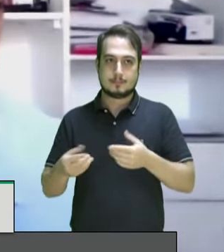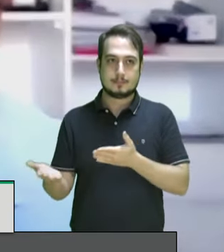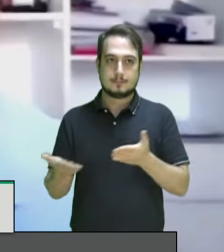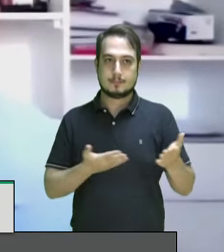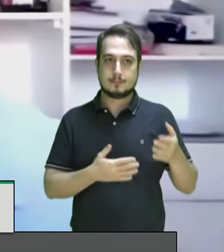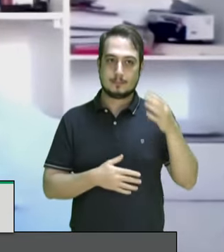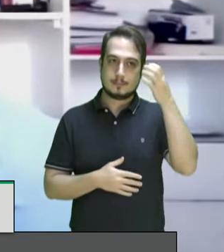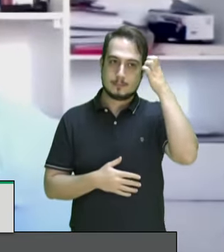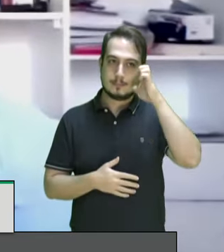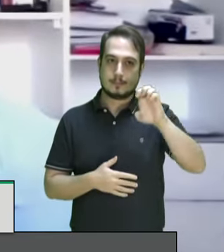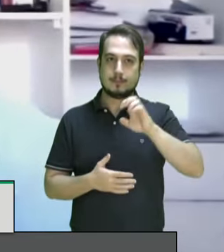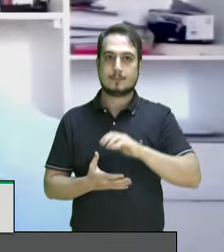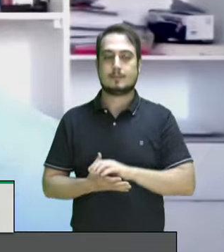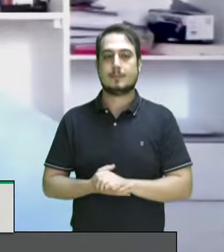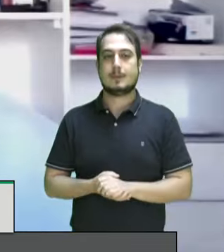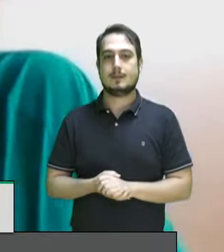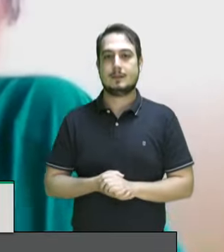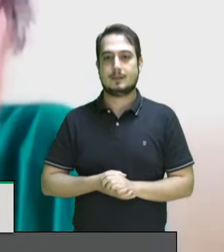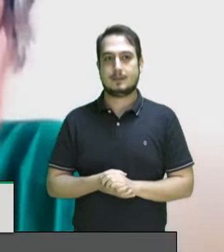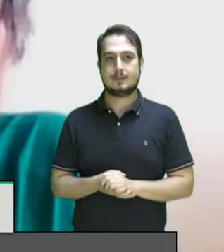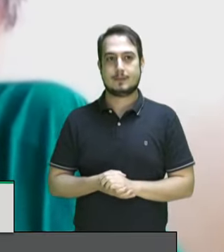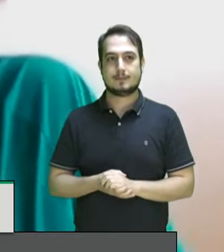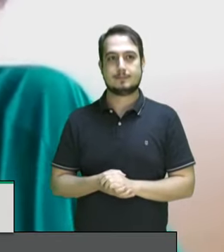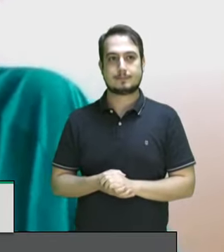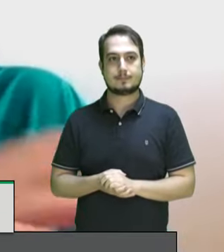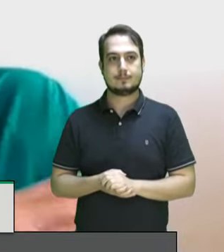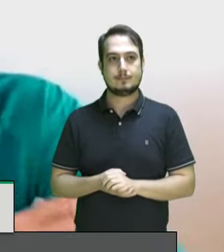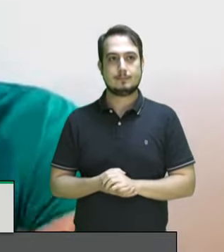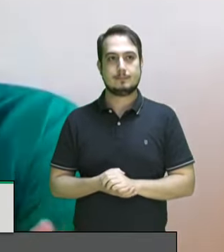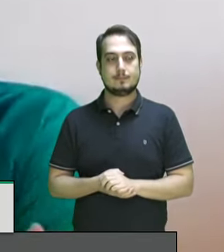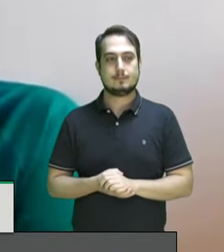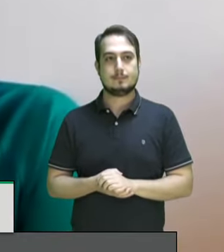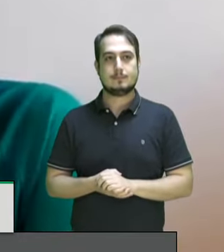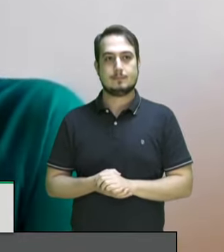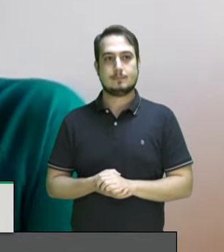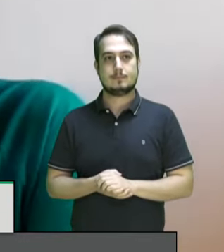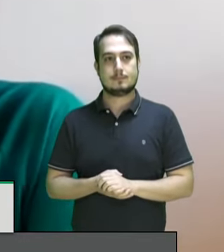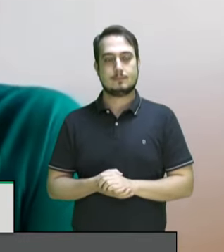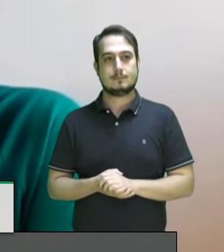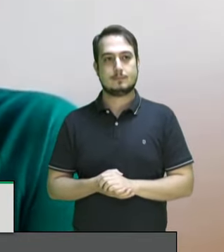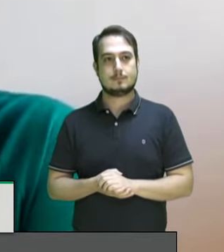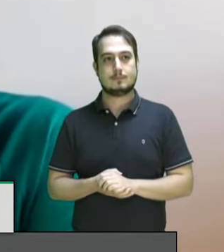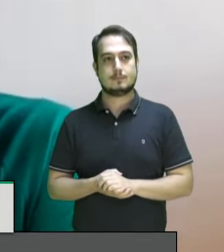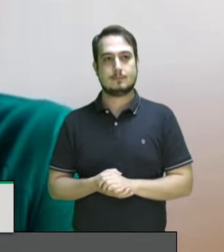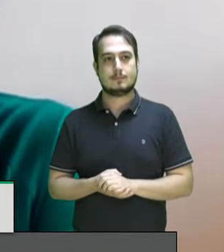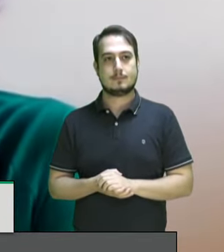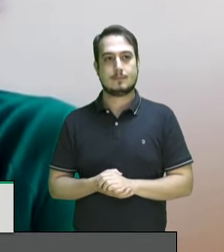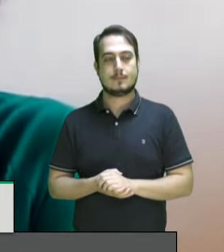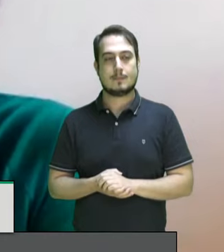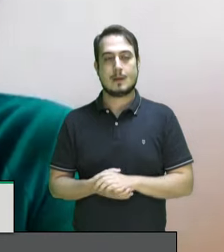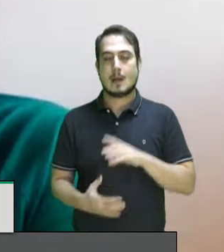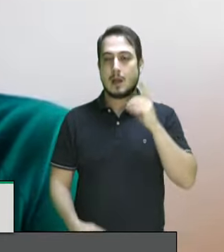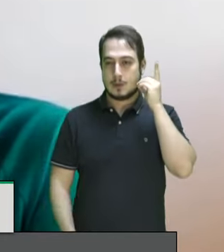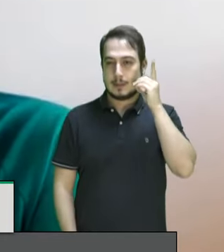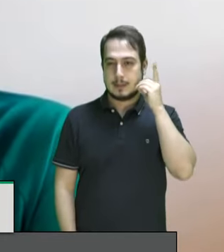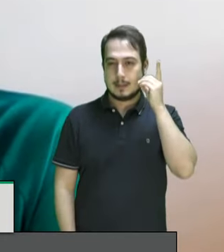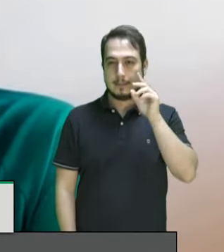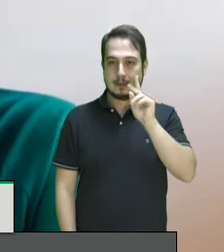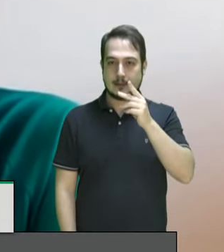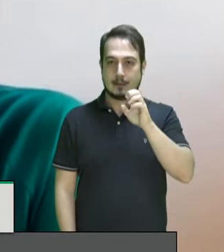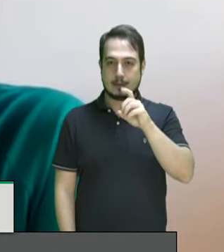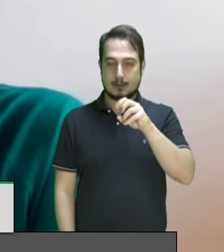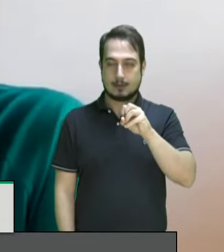palavra, deputada Érica Cocay. Eu lembro muito a história, eu acho que o deputado Hélder, como presidente dessa